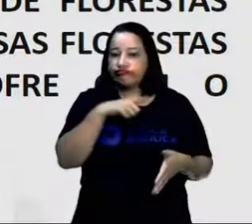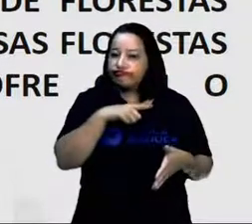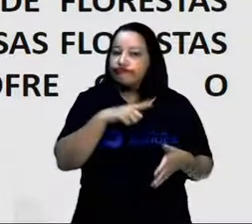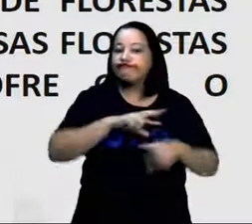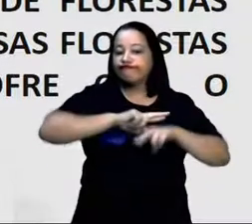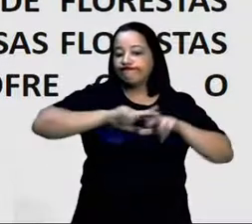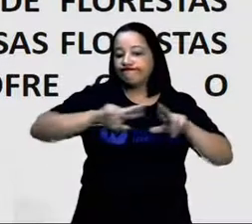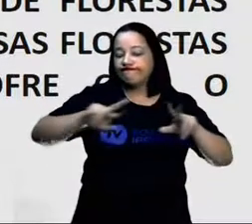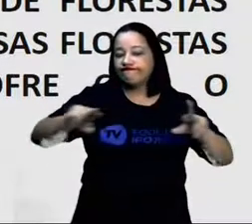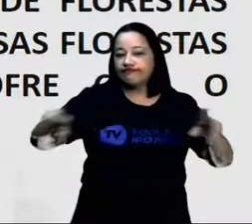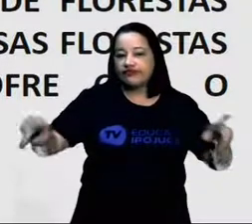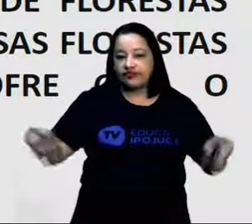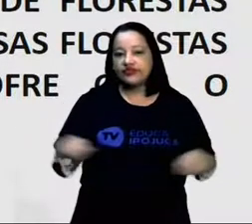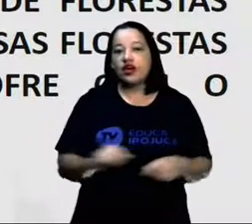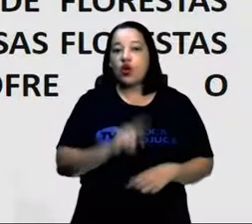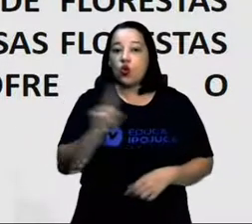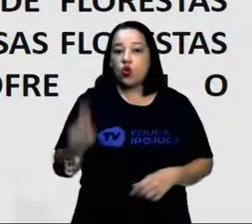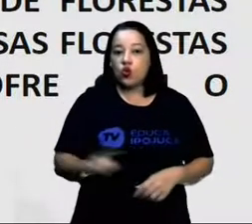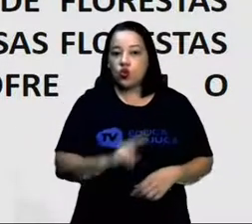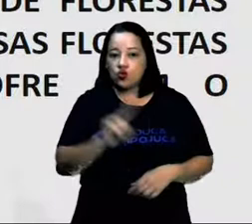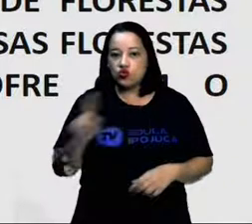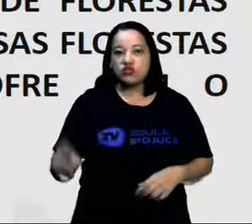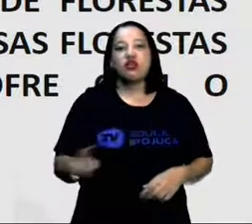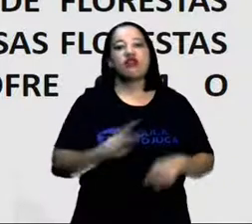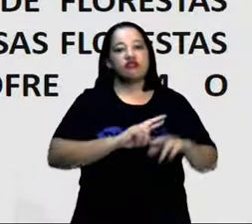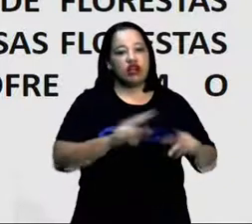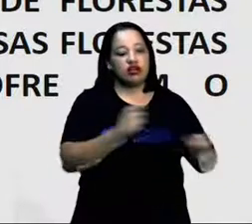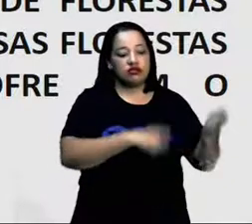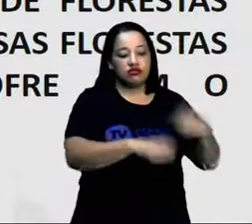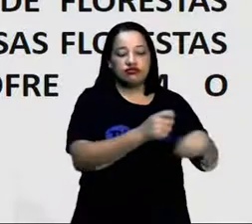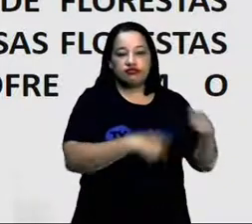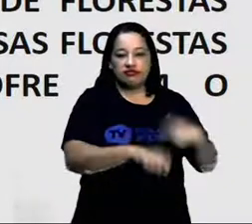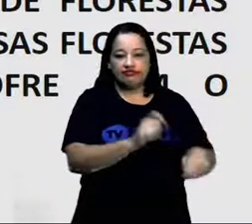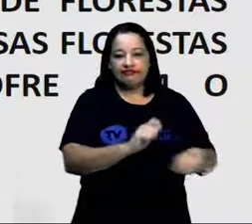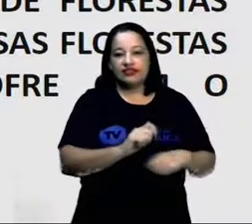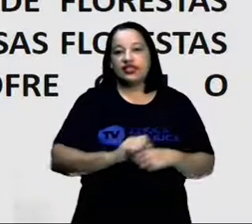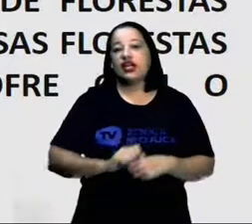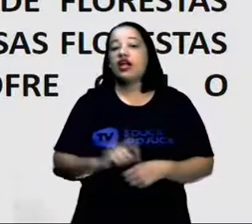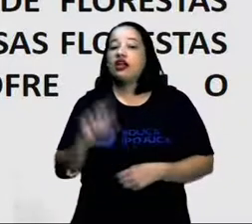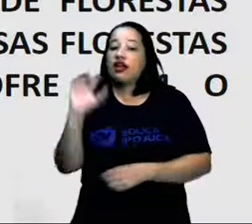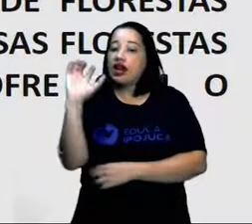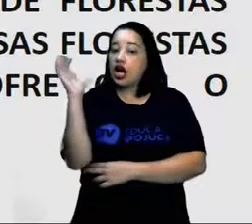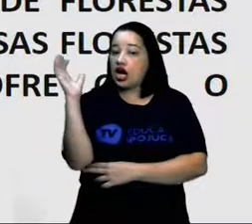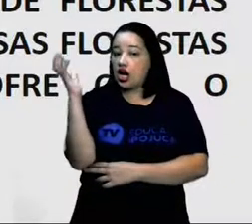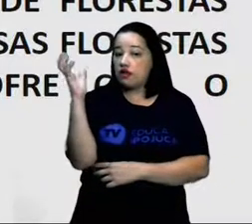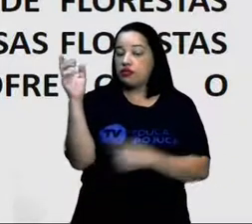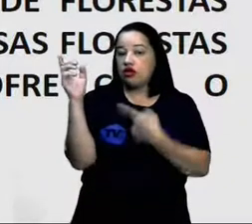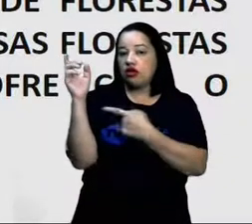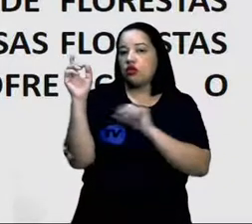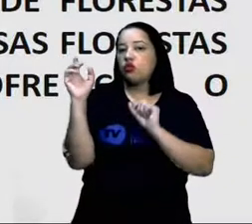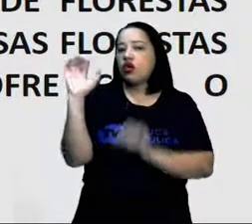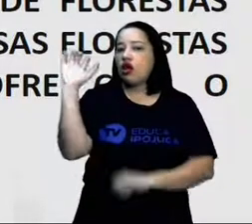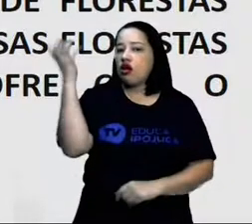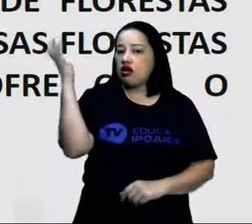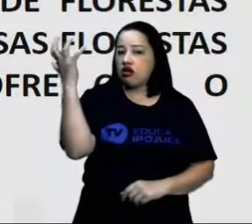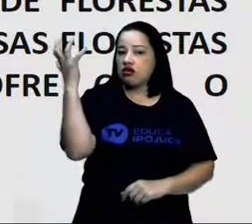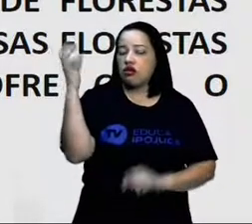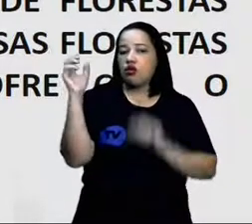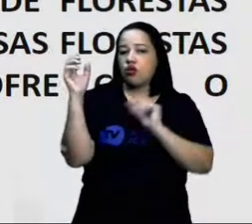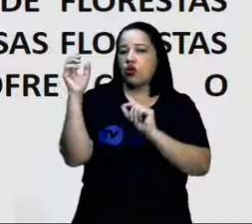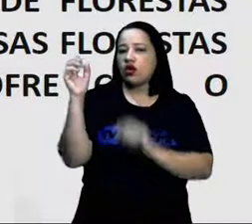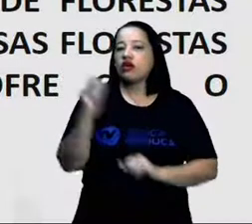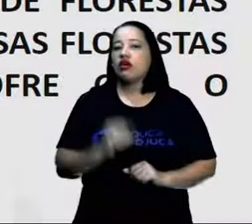usados para diversos fins econômicos. O clima predominante é o clima